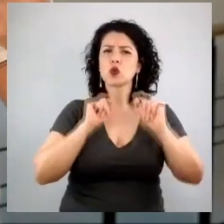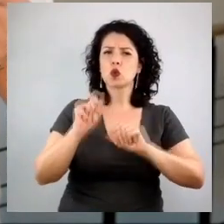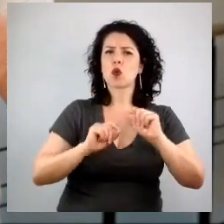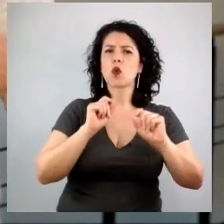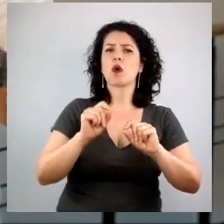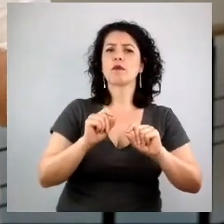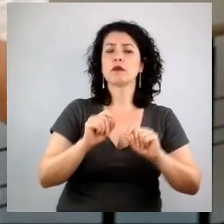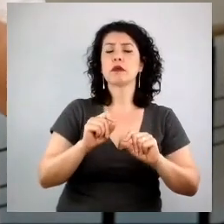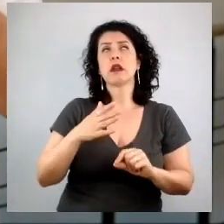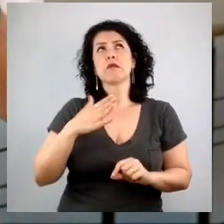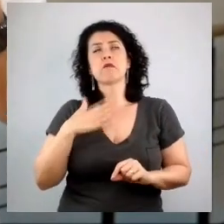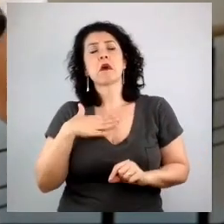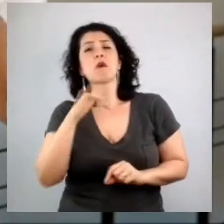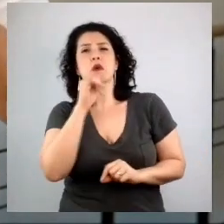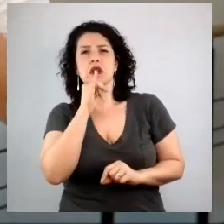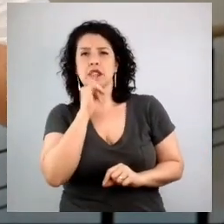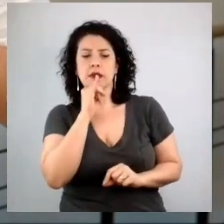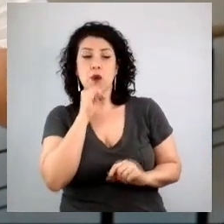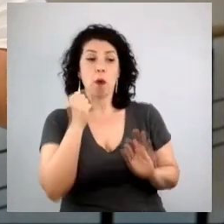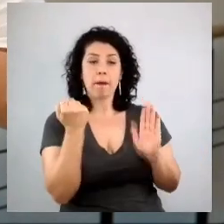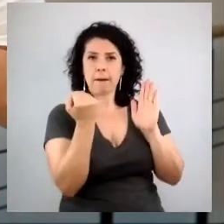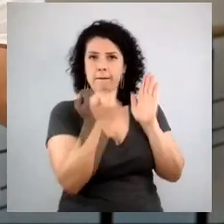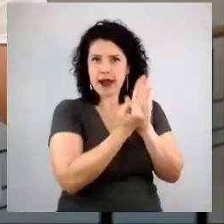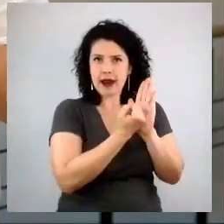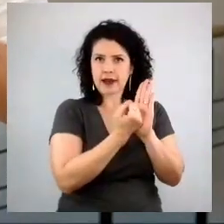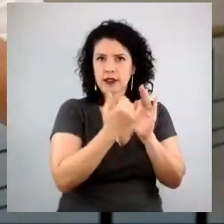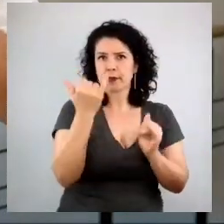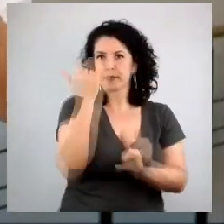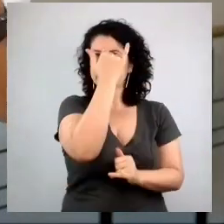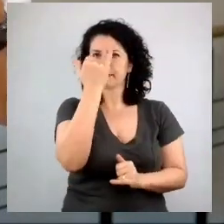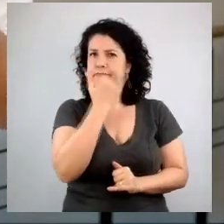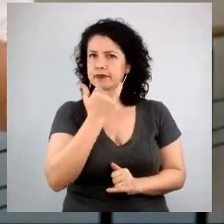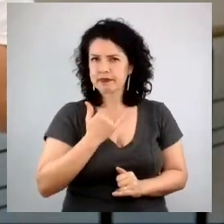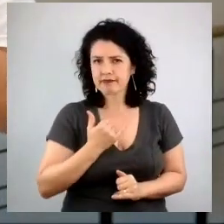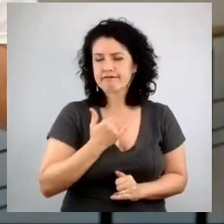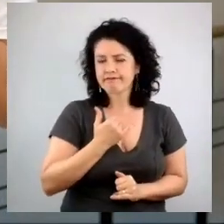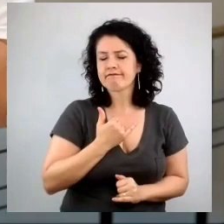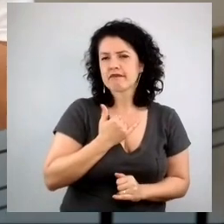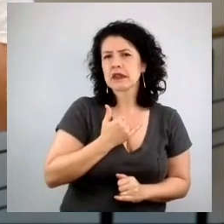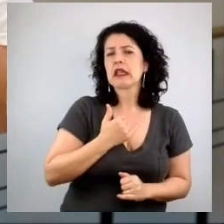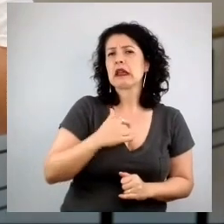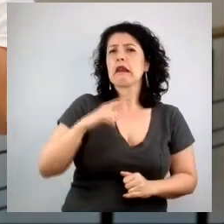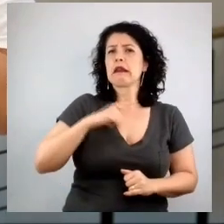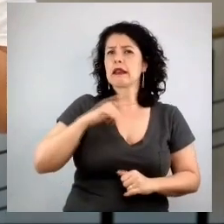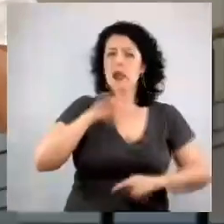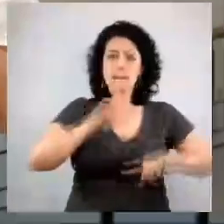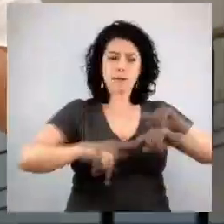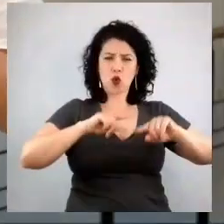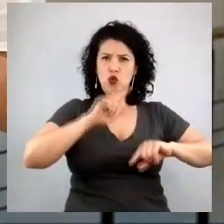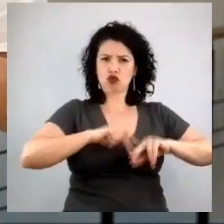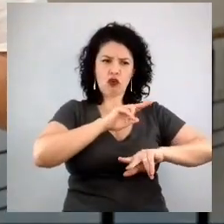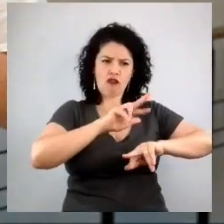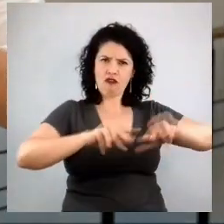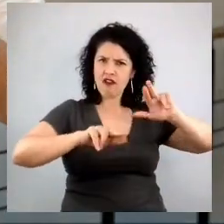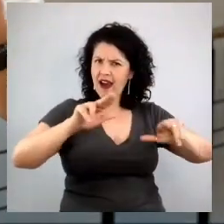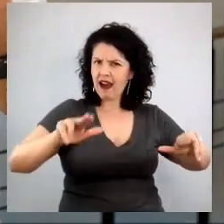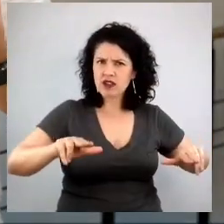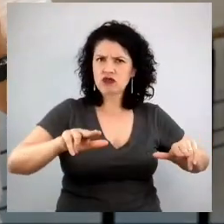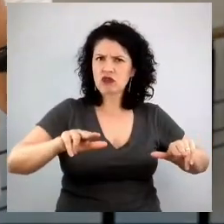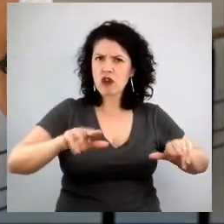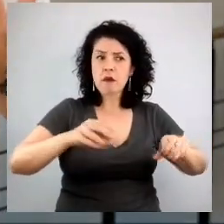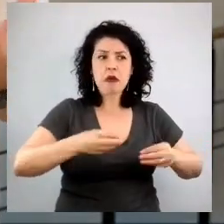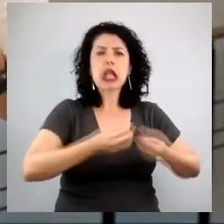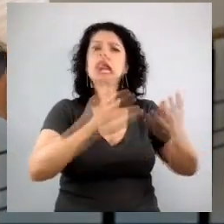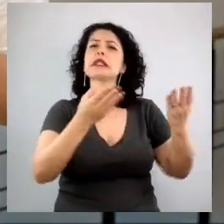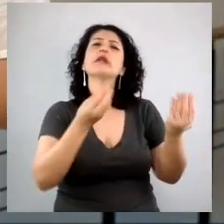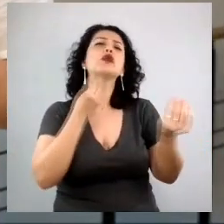marca de beleza, eu estou querendo aqui lançar uma série de produtos relevantes para as mulheres de 30 a mais, que tem a